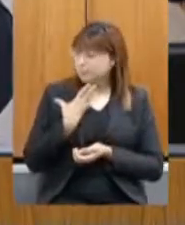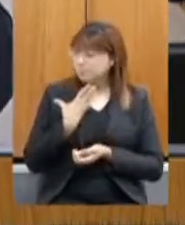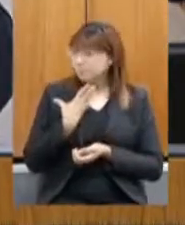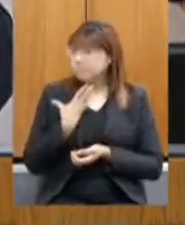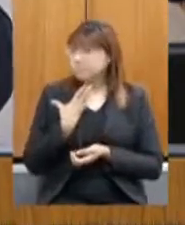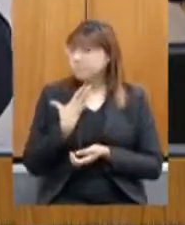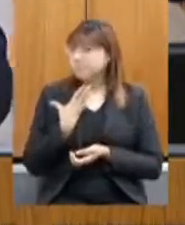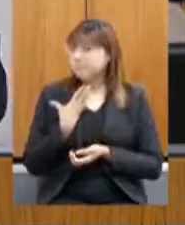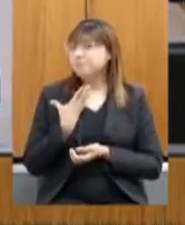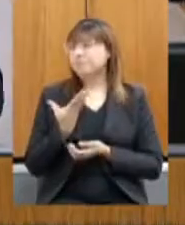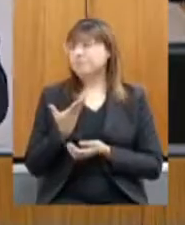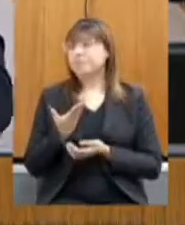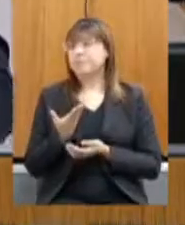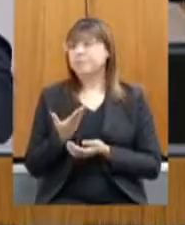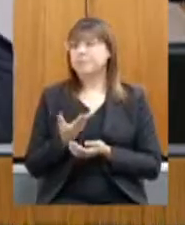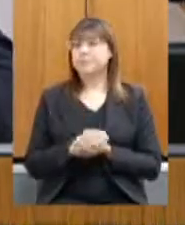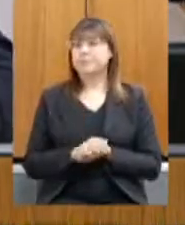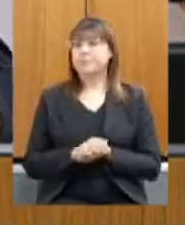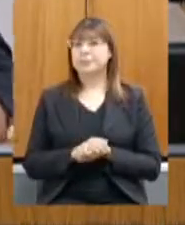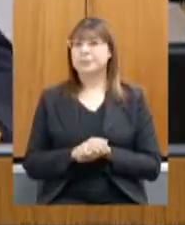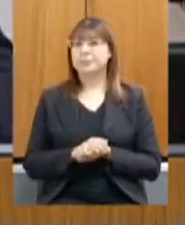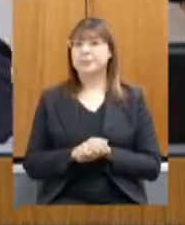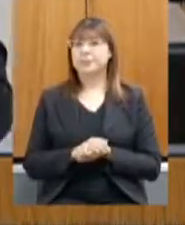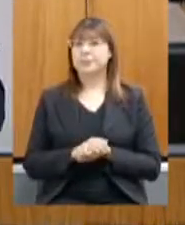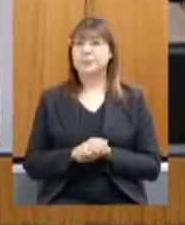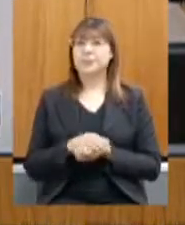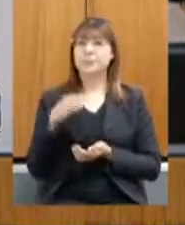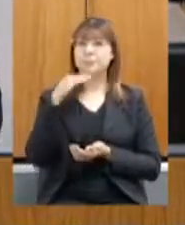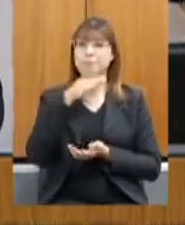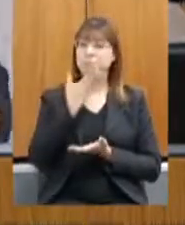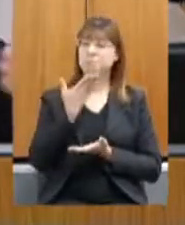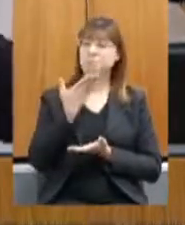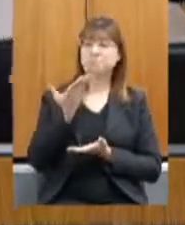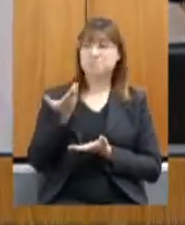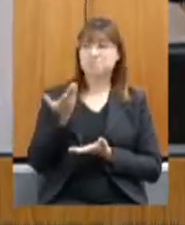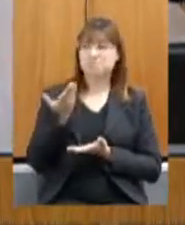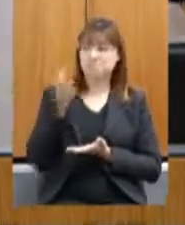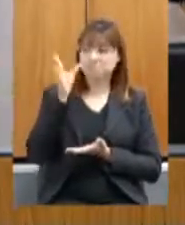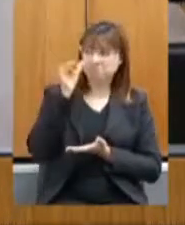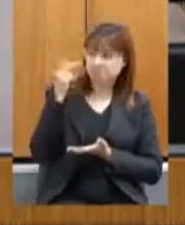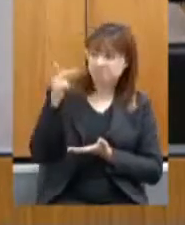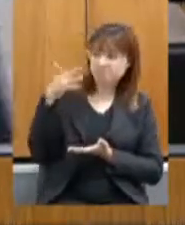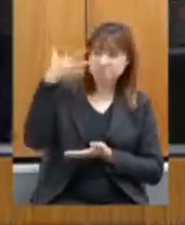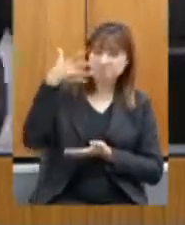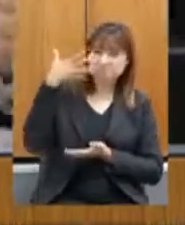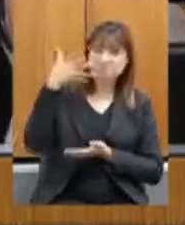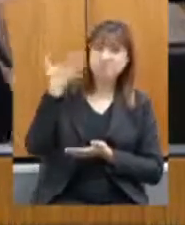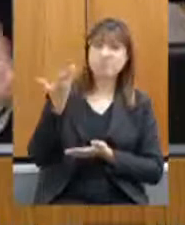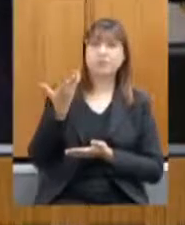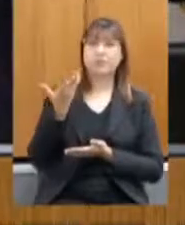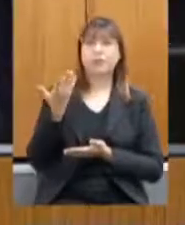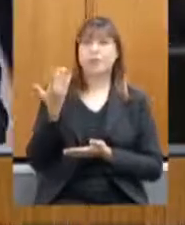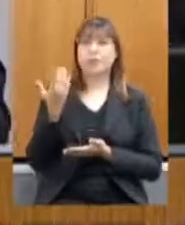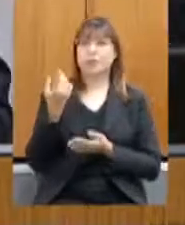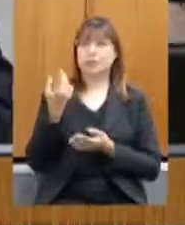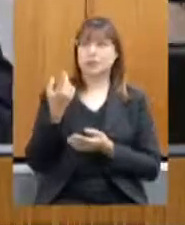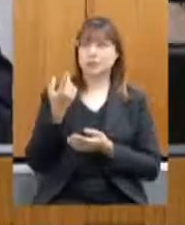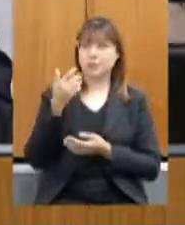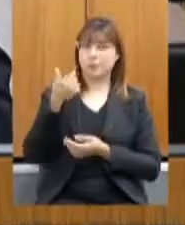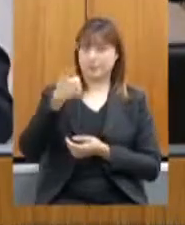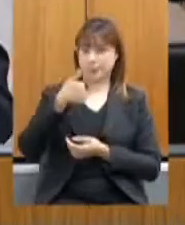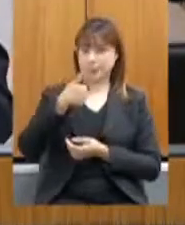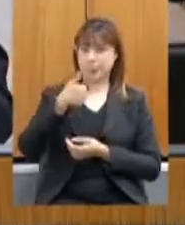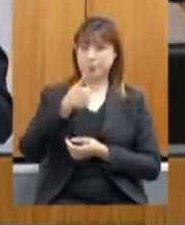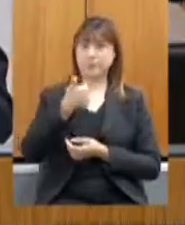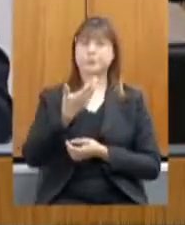que nós vejamos a apresentação da senhora, nós estivemos de forma remota no primeiro, a Assembleia Fiscaliza